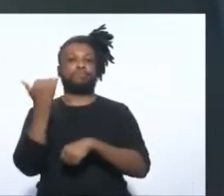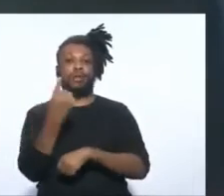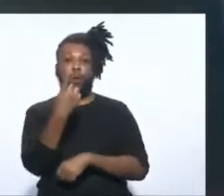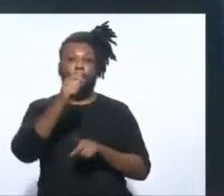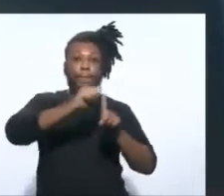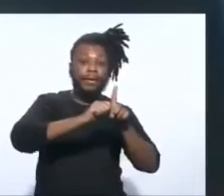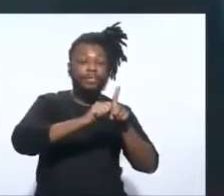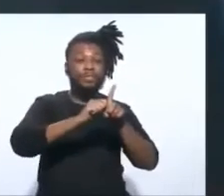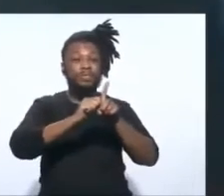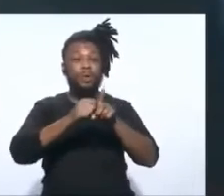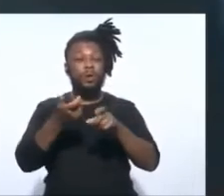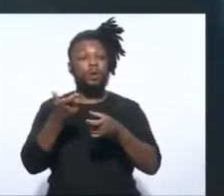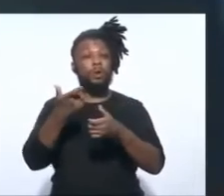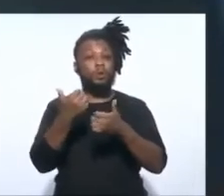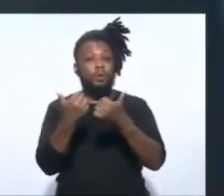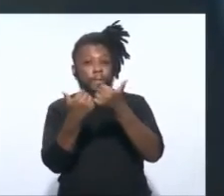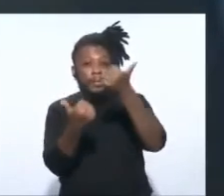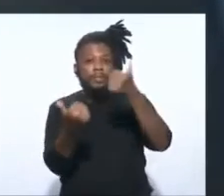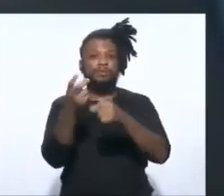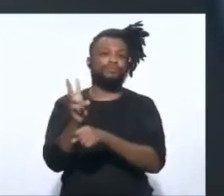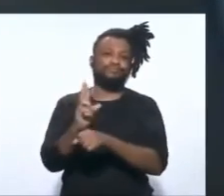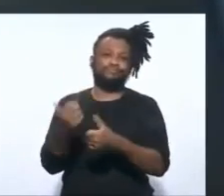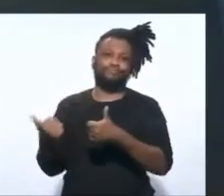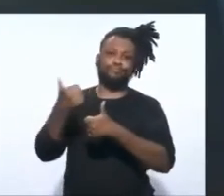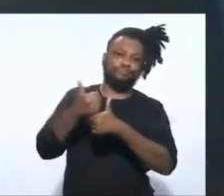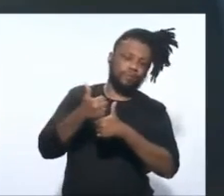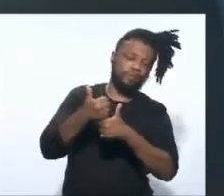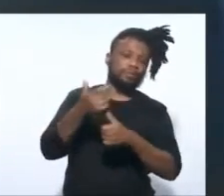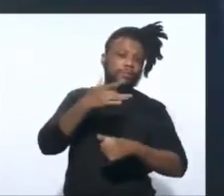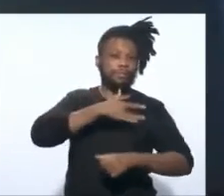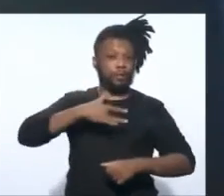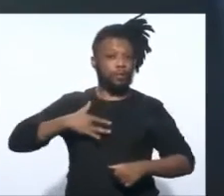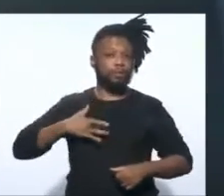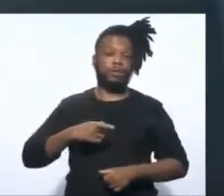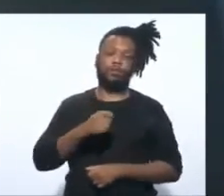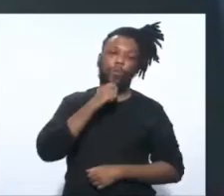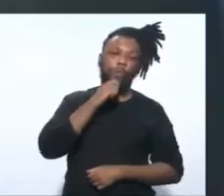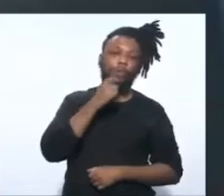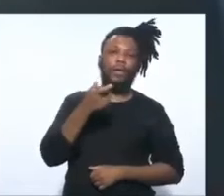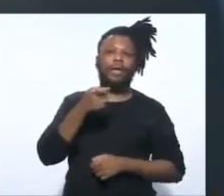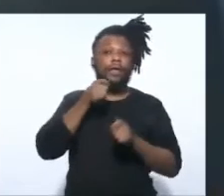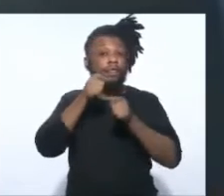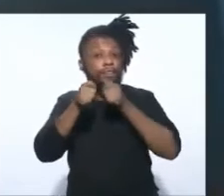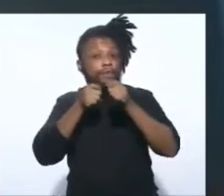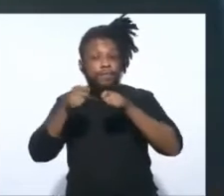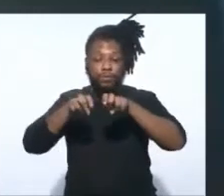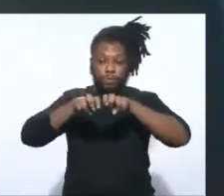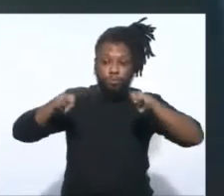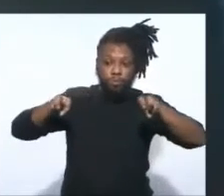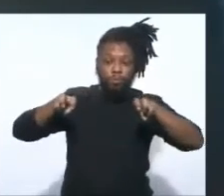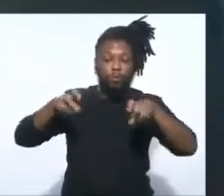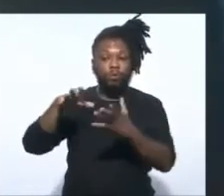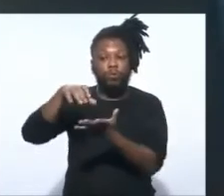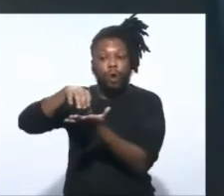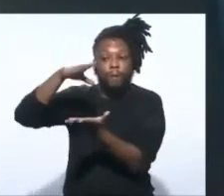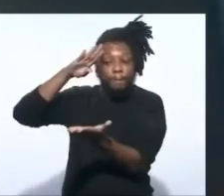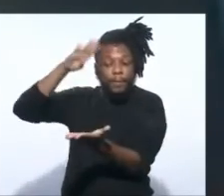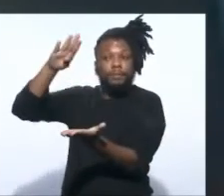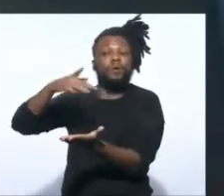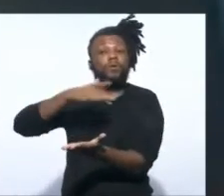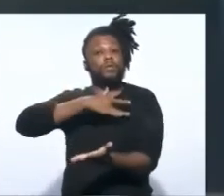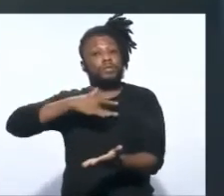com o ministro interino na saúde, sem ter mais entrevistas, sem ter mais orientações do órgão máximo de saúde pública no Brasil.